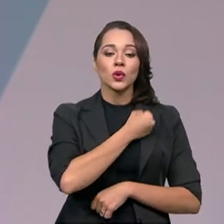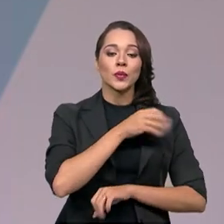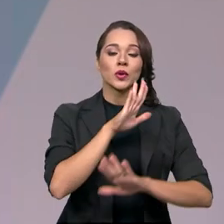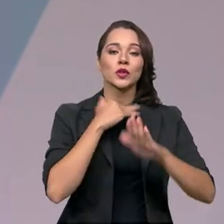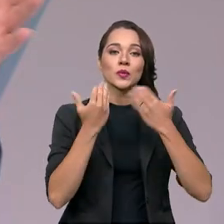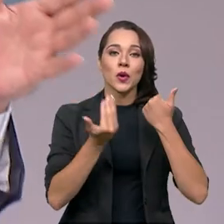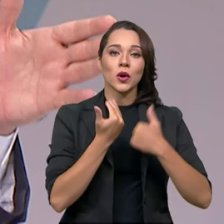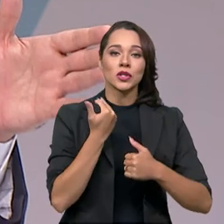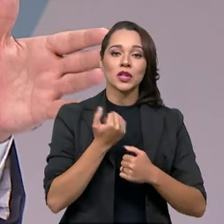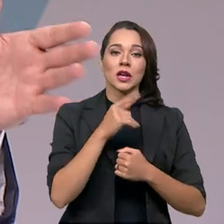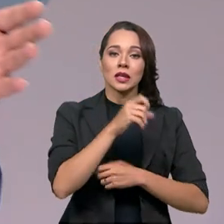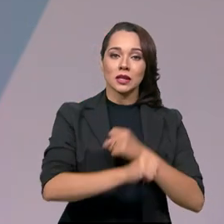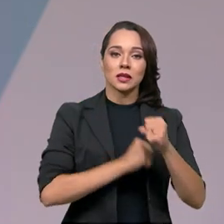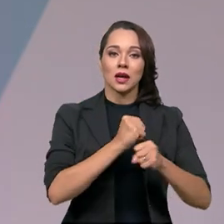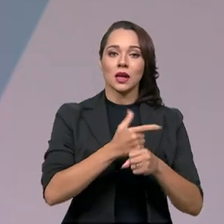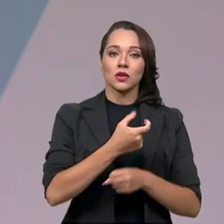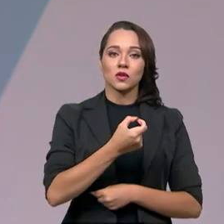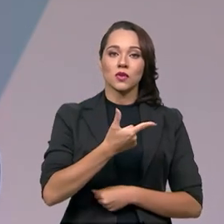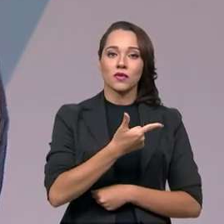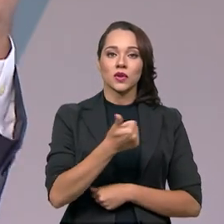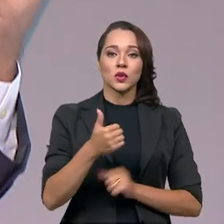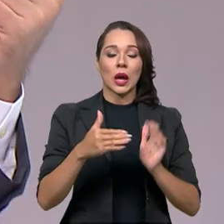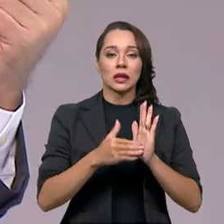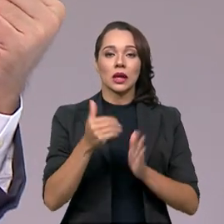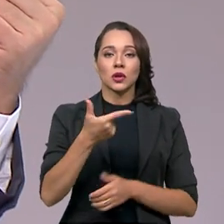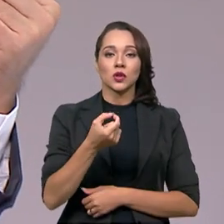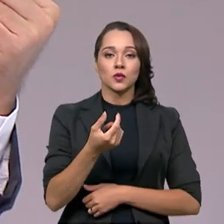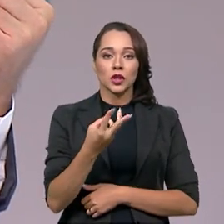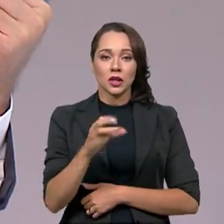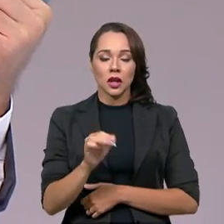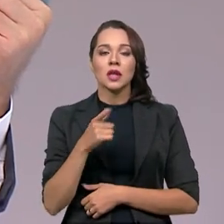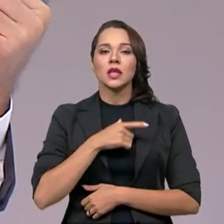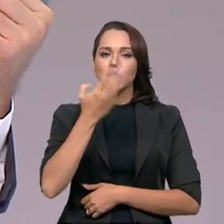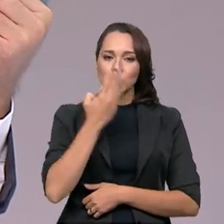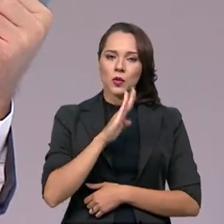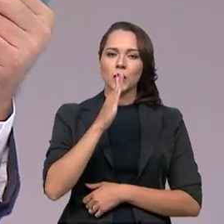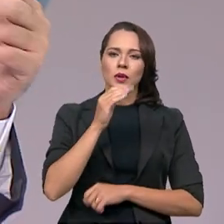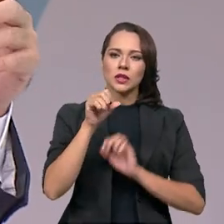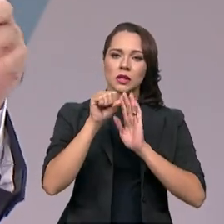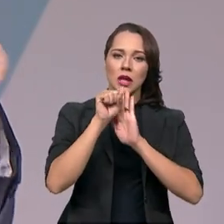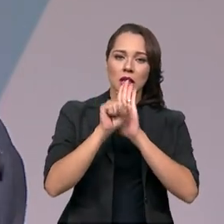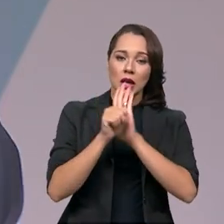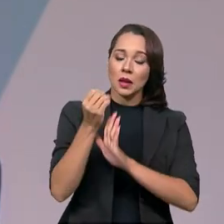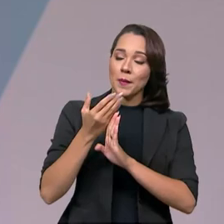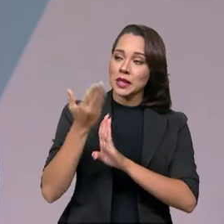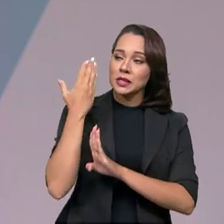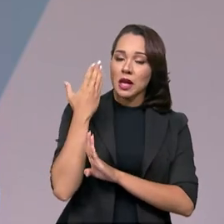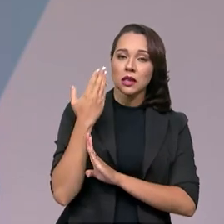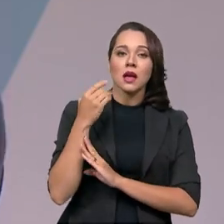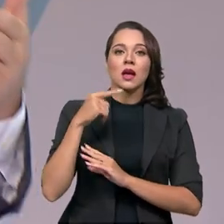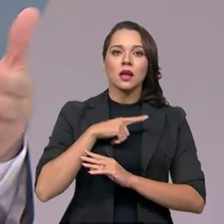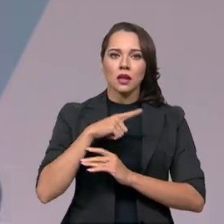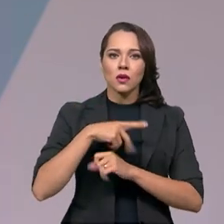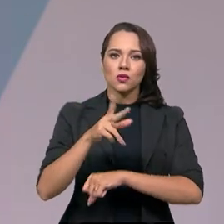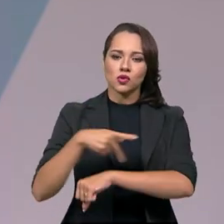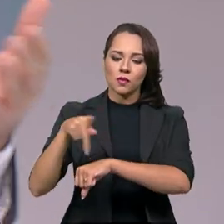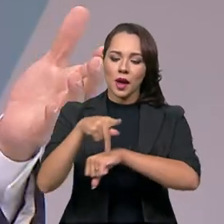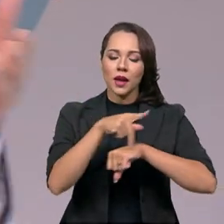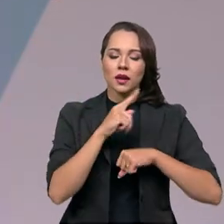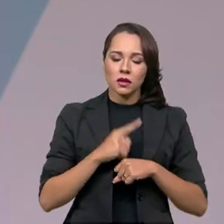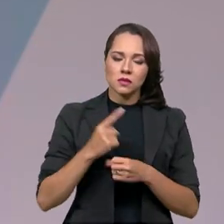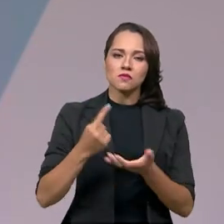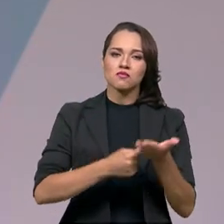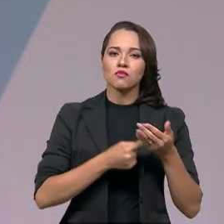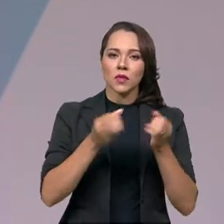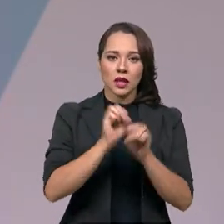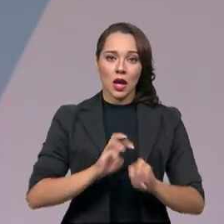nessa década, 2021-2030. Ocorreu esse compromisso na década passada e isso envolve os países que fazem parte